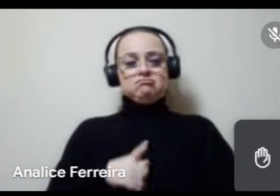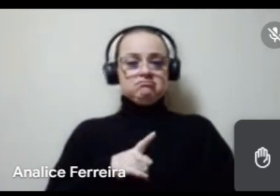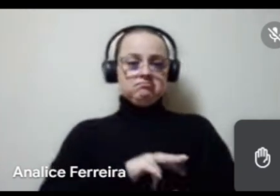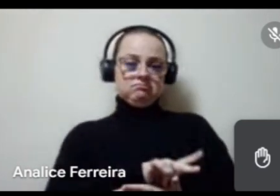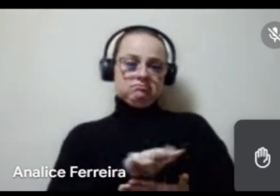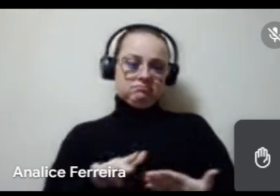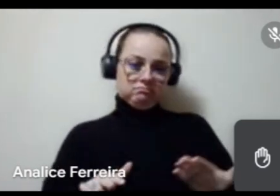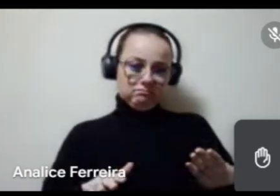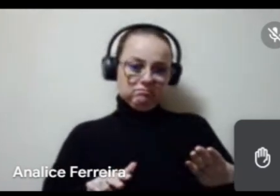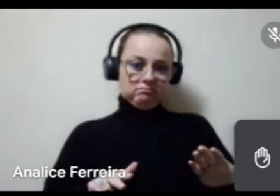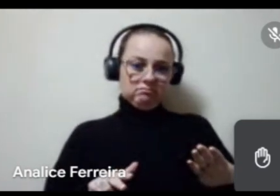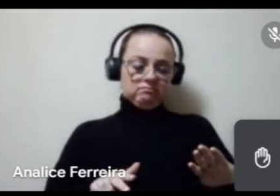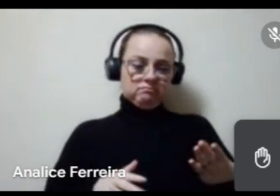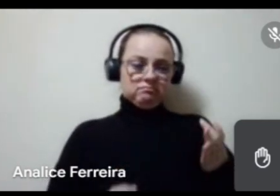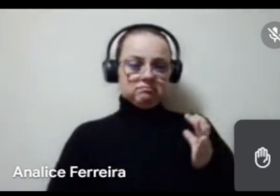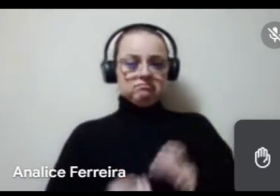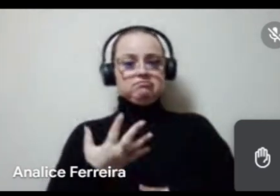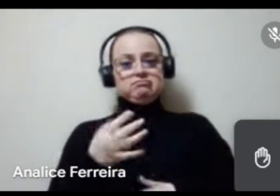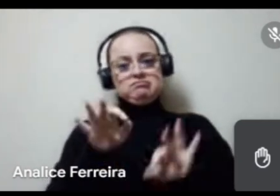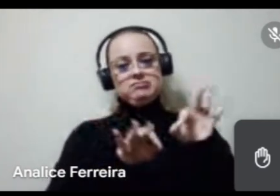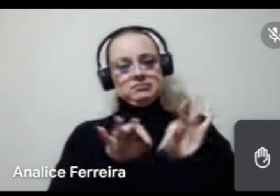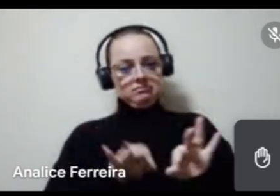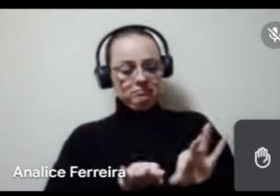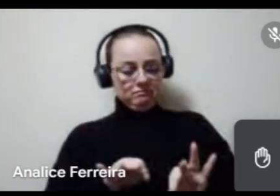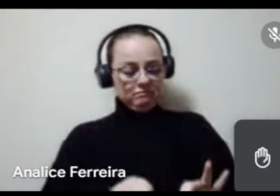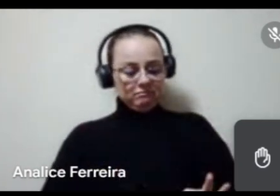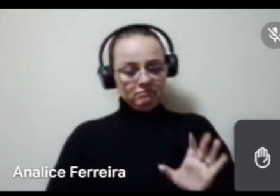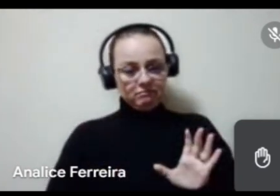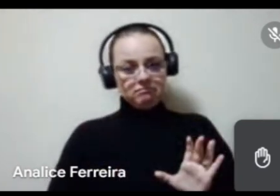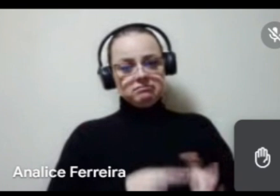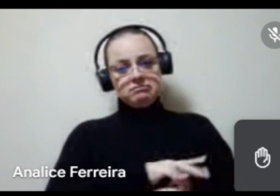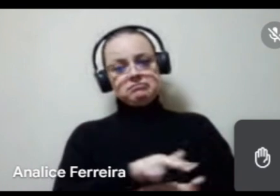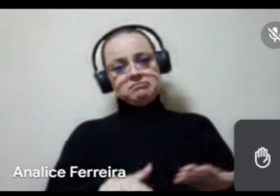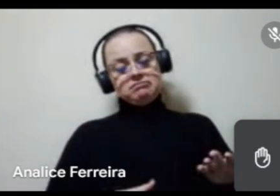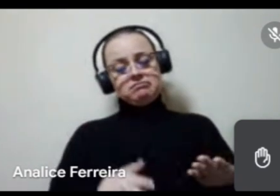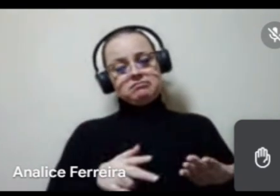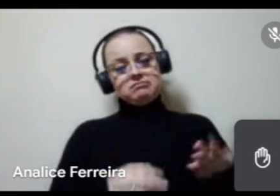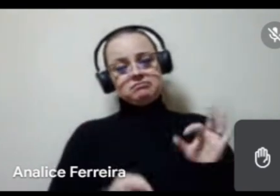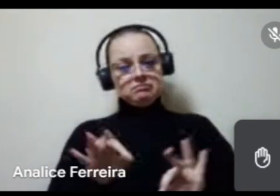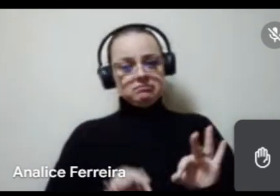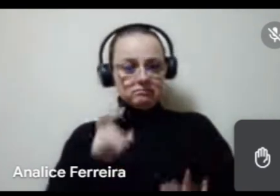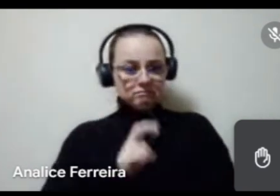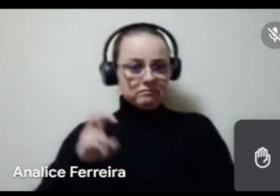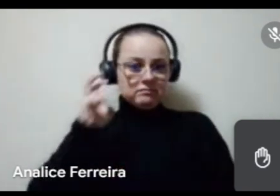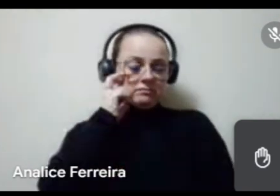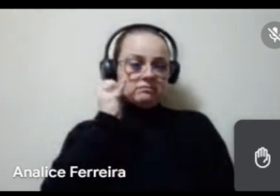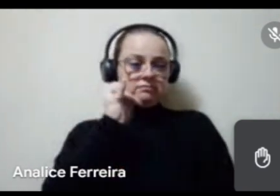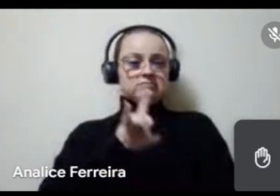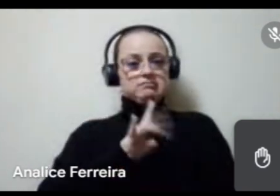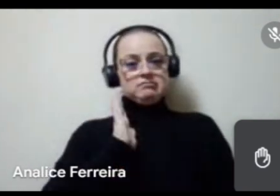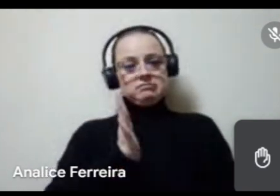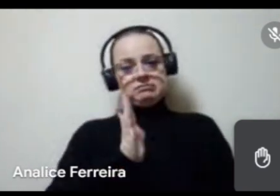tipos de projetos, né, vários tipos de projetos culturais, eu queria saber se já existe algo